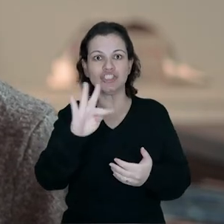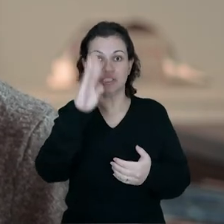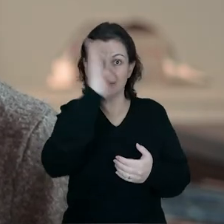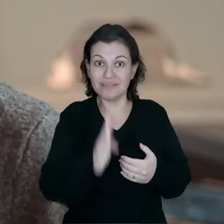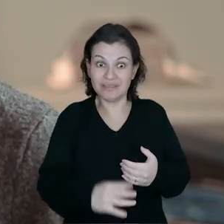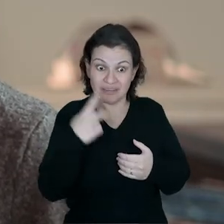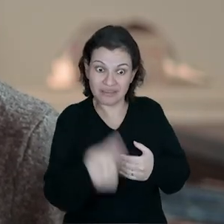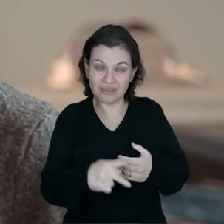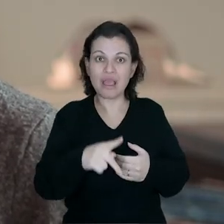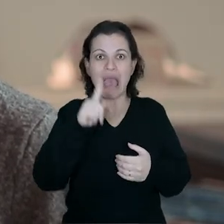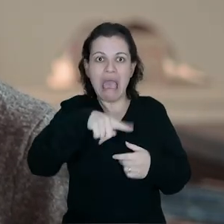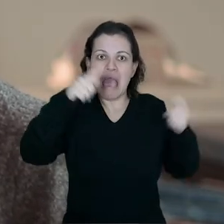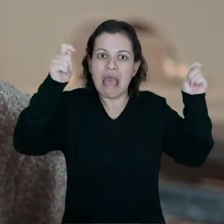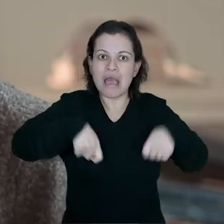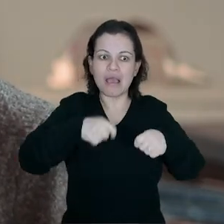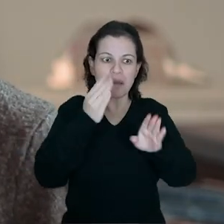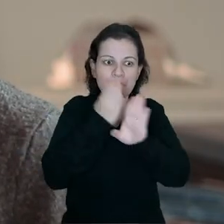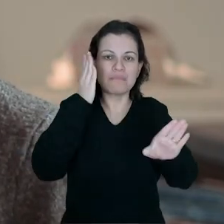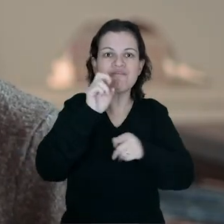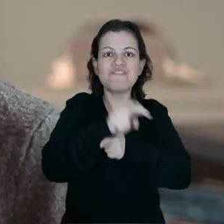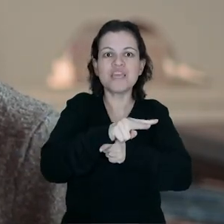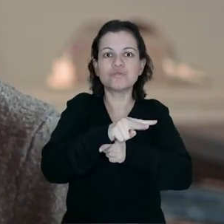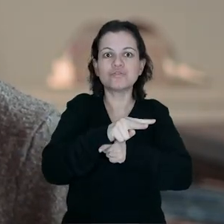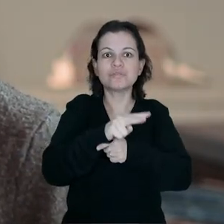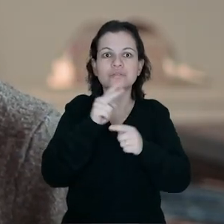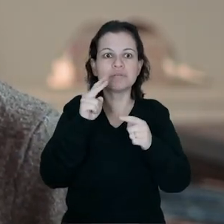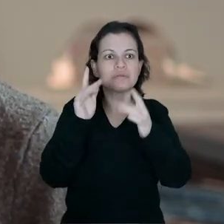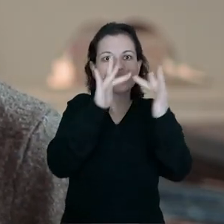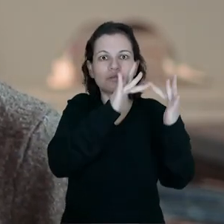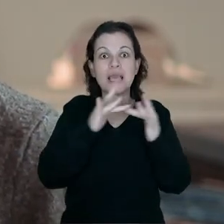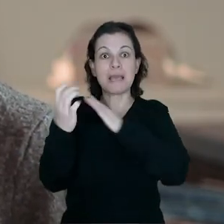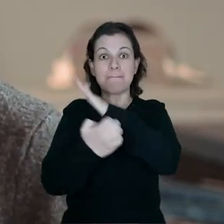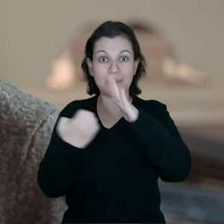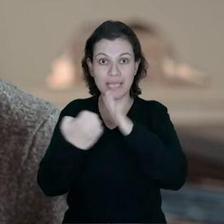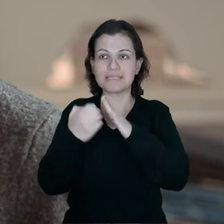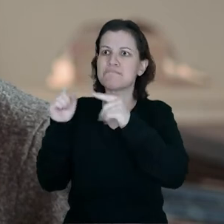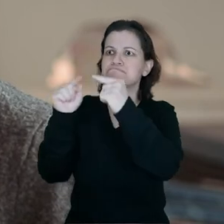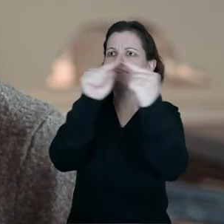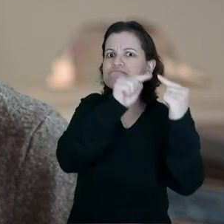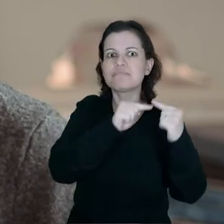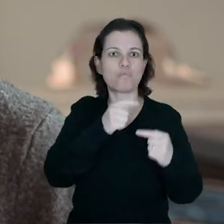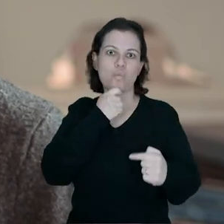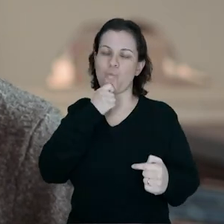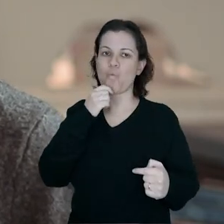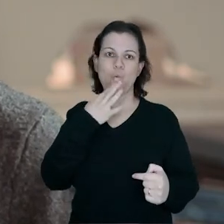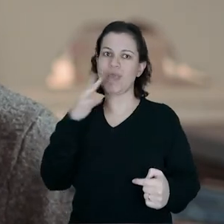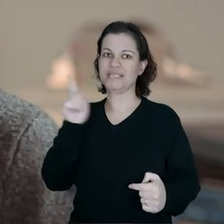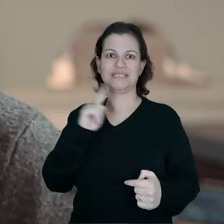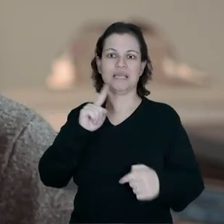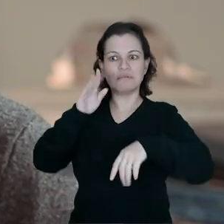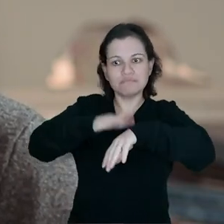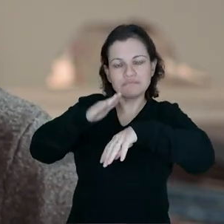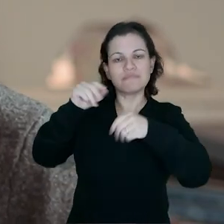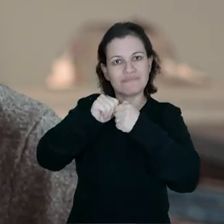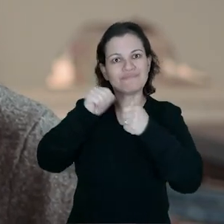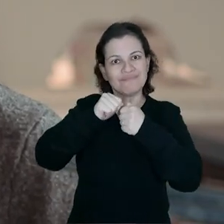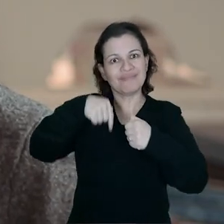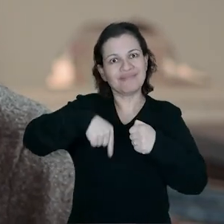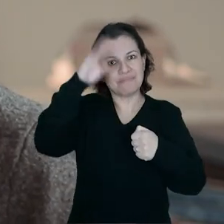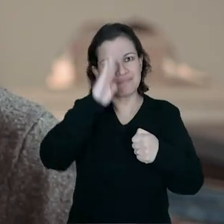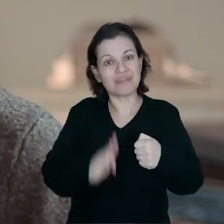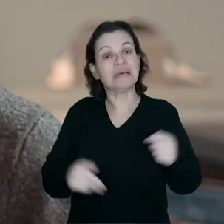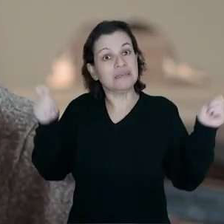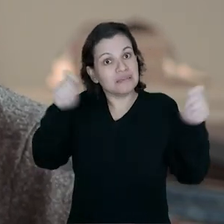nacionais que sejam capazes de detectar o vírus, contactando várias empresas que a gente não conhecia, são produtoras